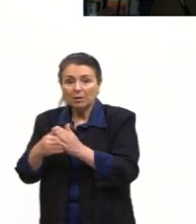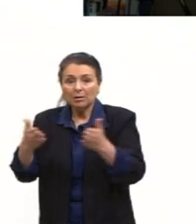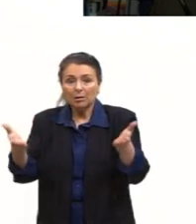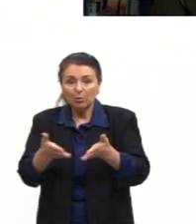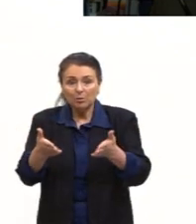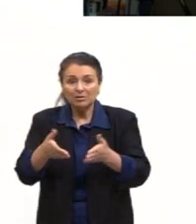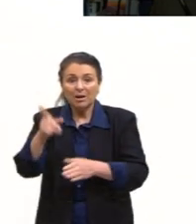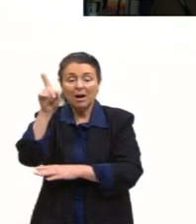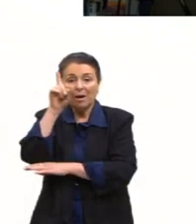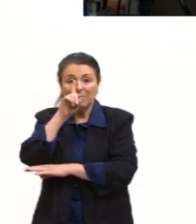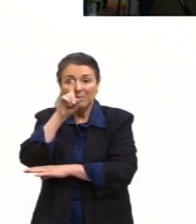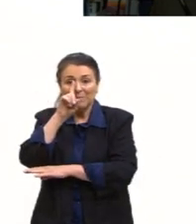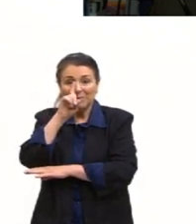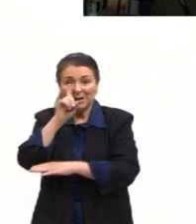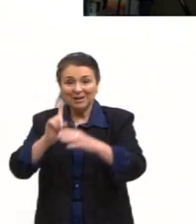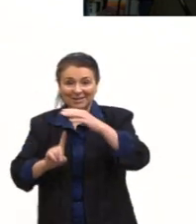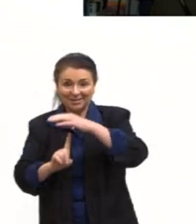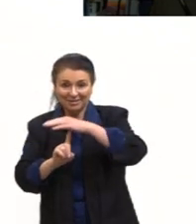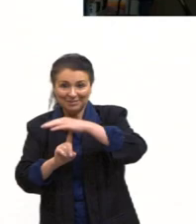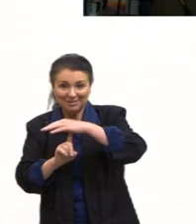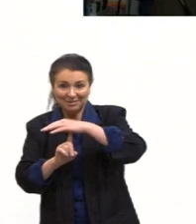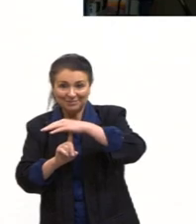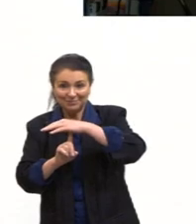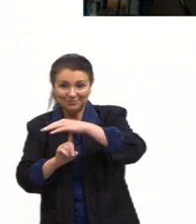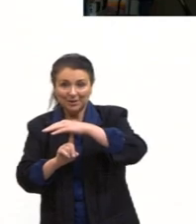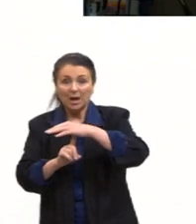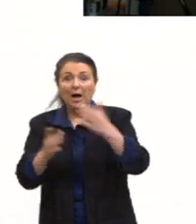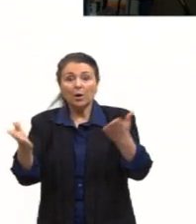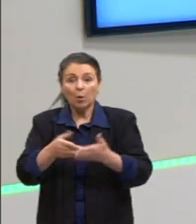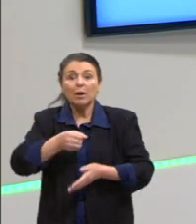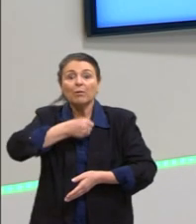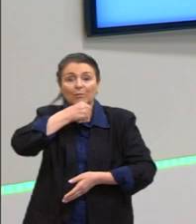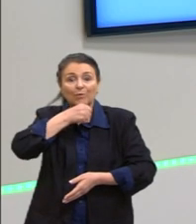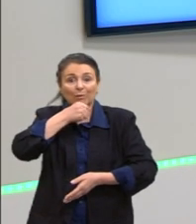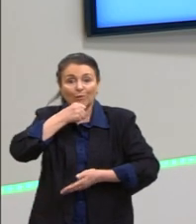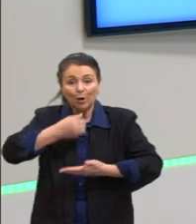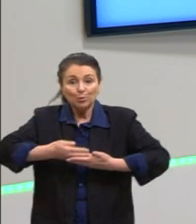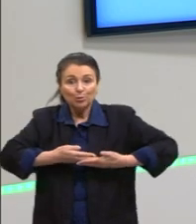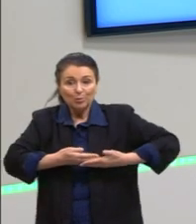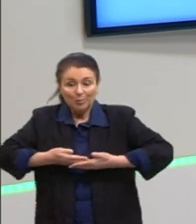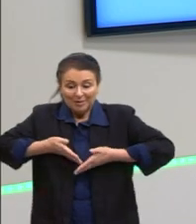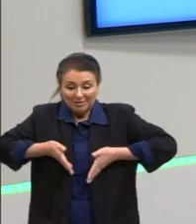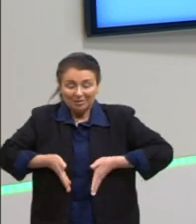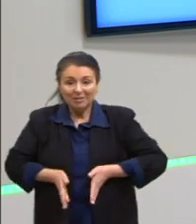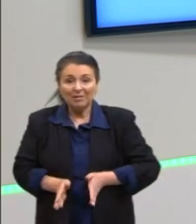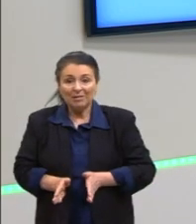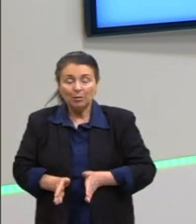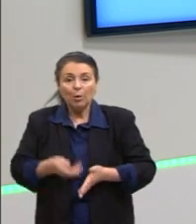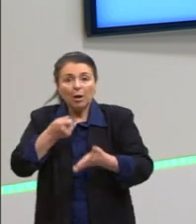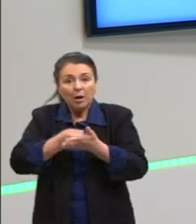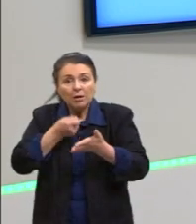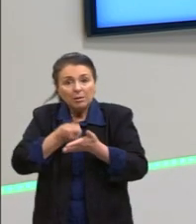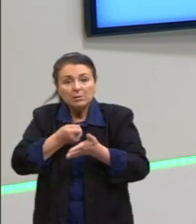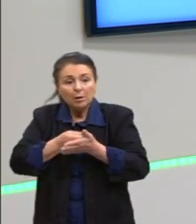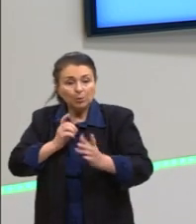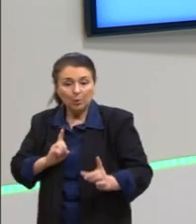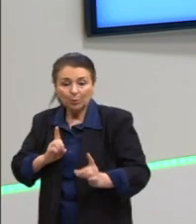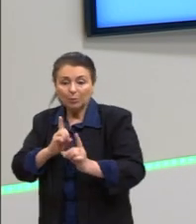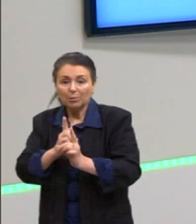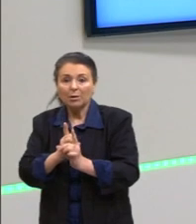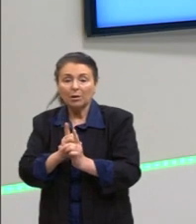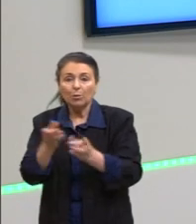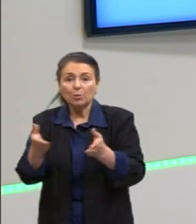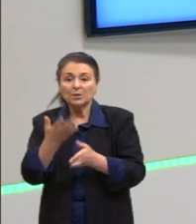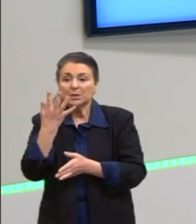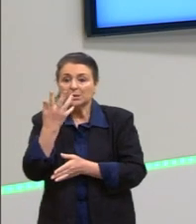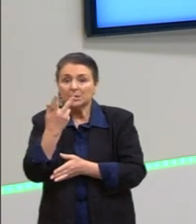madres, que na verdade são geralmente avós desses bebês que foram roubados, elas tentam até hoje encontrar essas